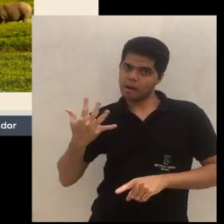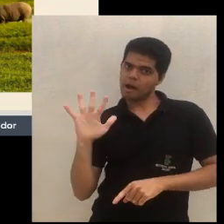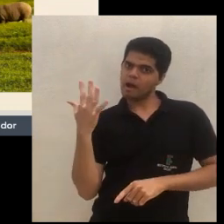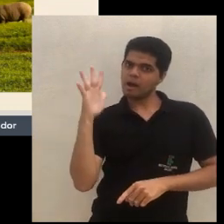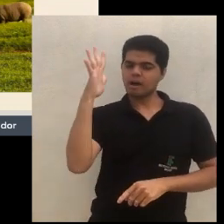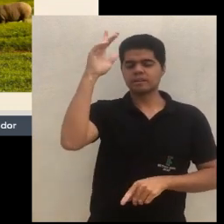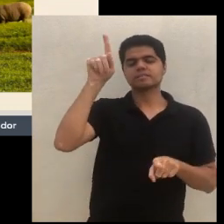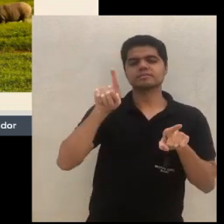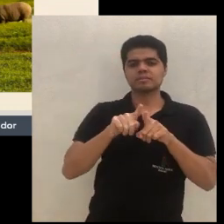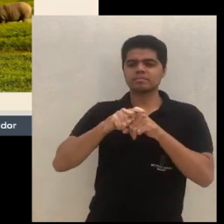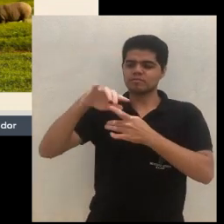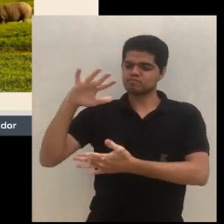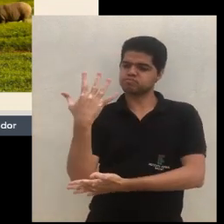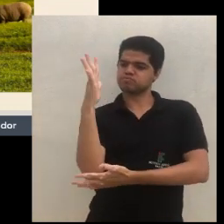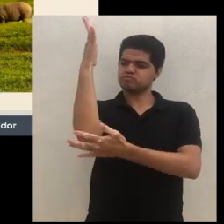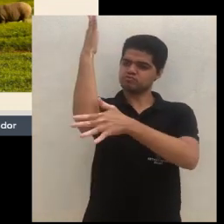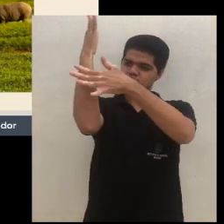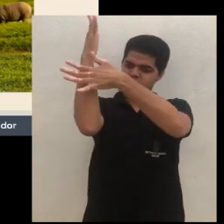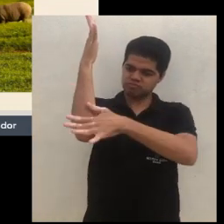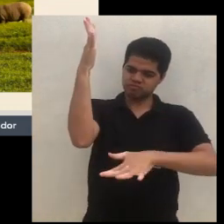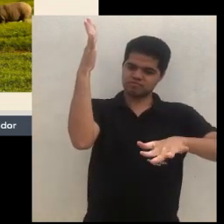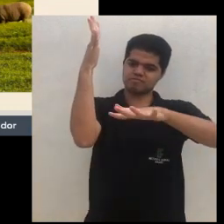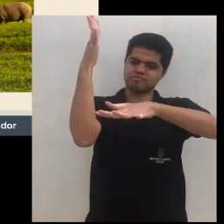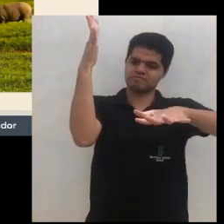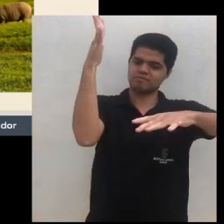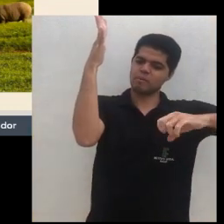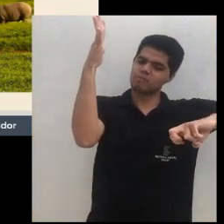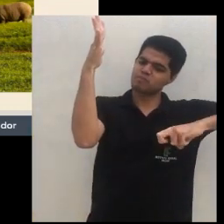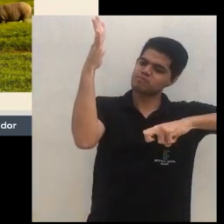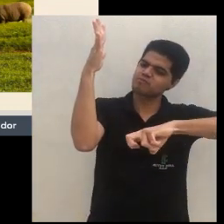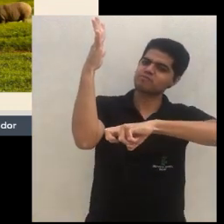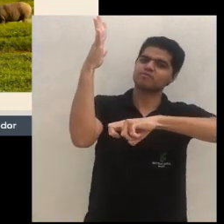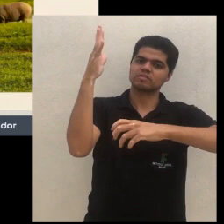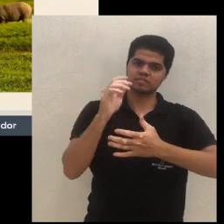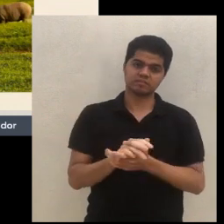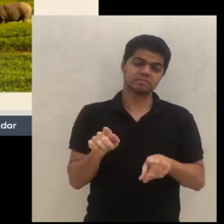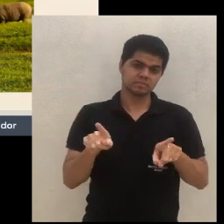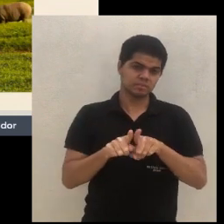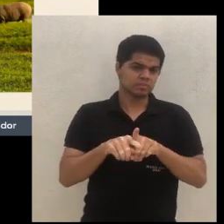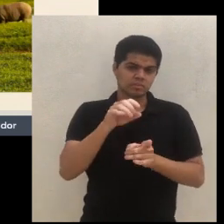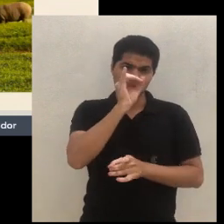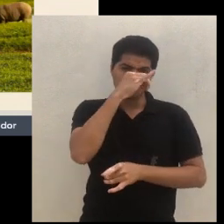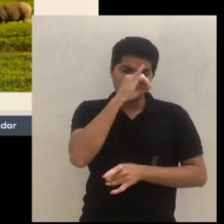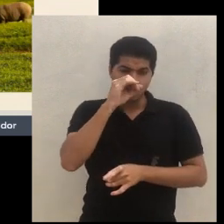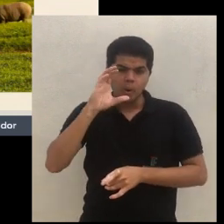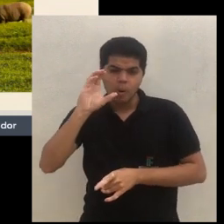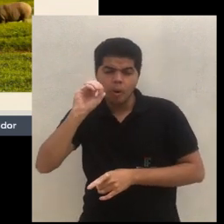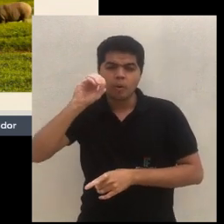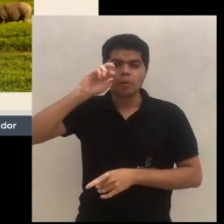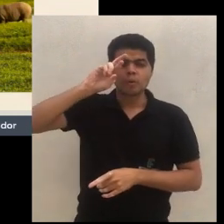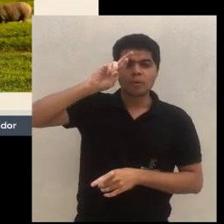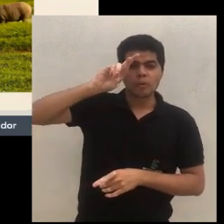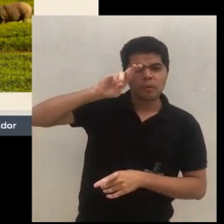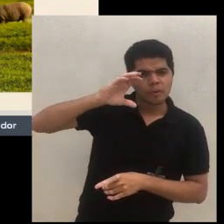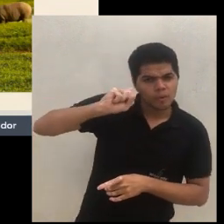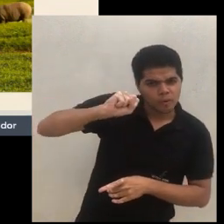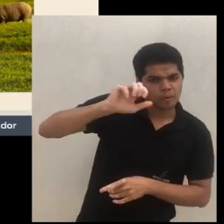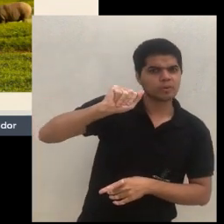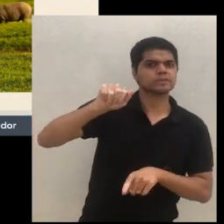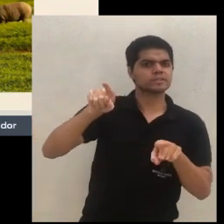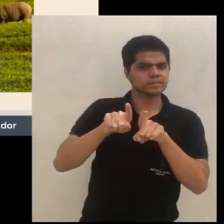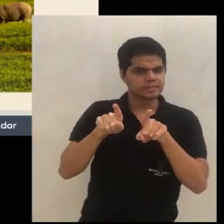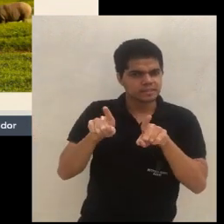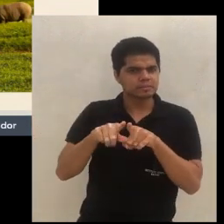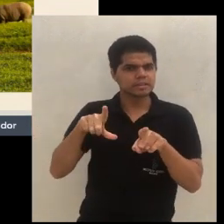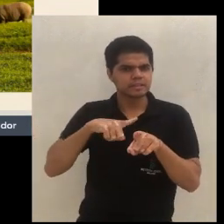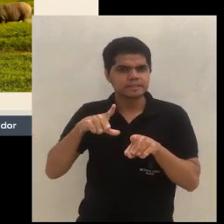árvores. Eu também vi na Cosca esse sistema com a criação do porco coça, que aí dá um produto diferenciado, que